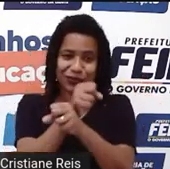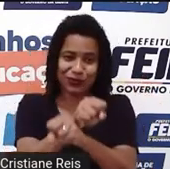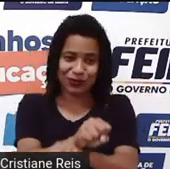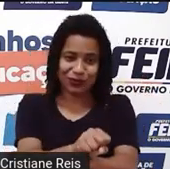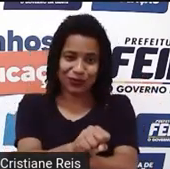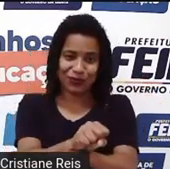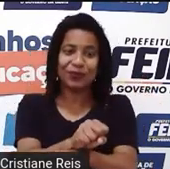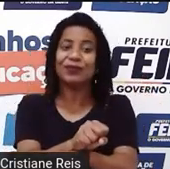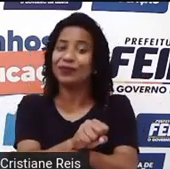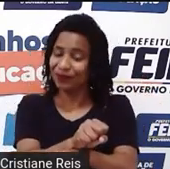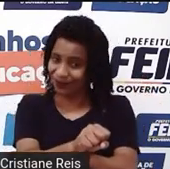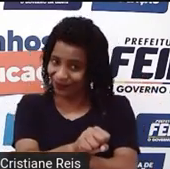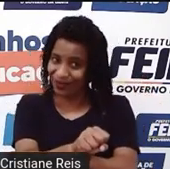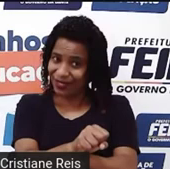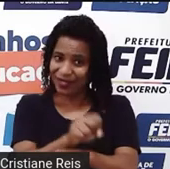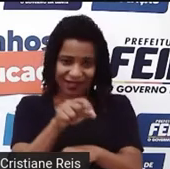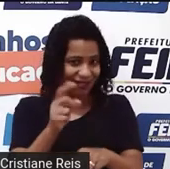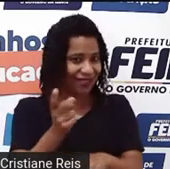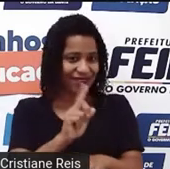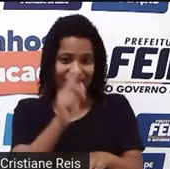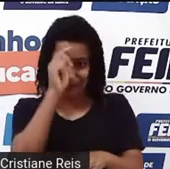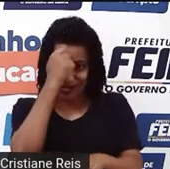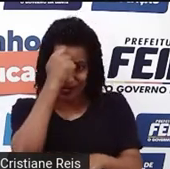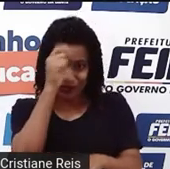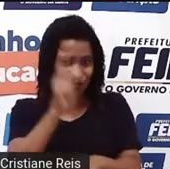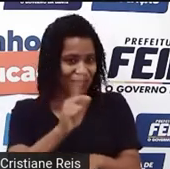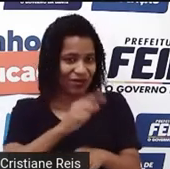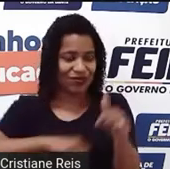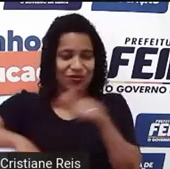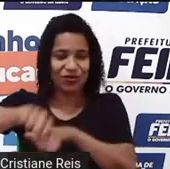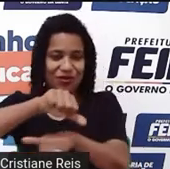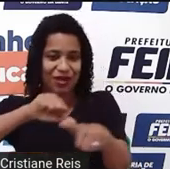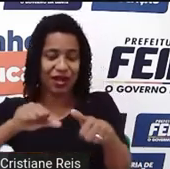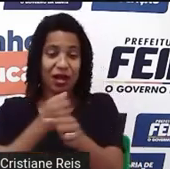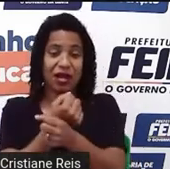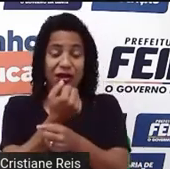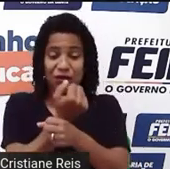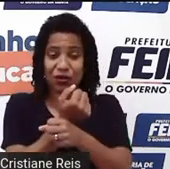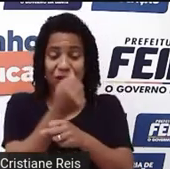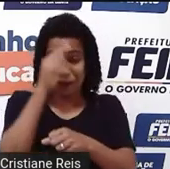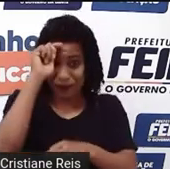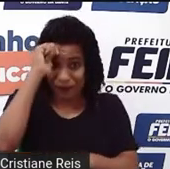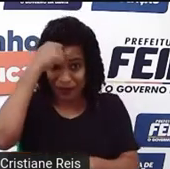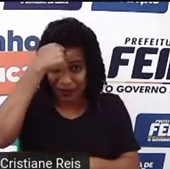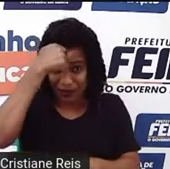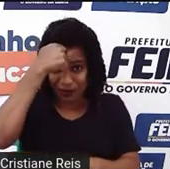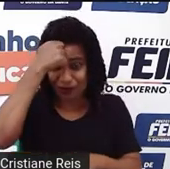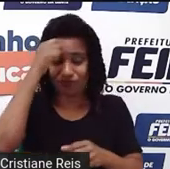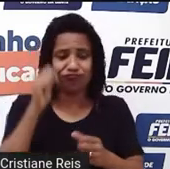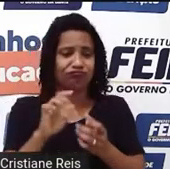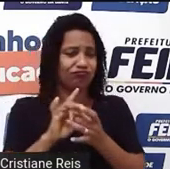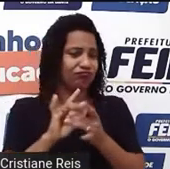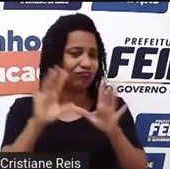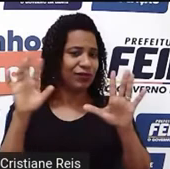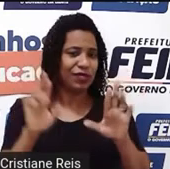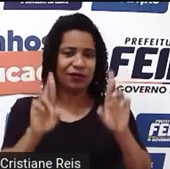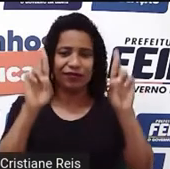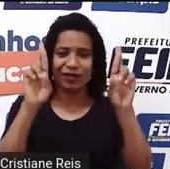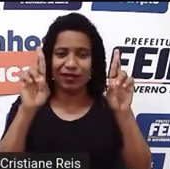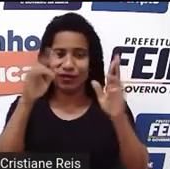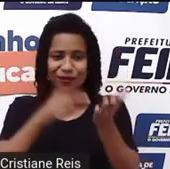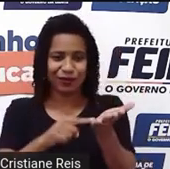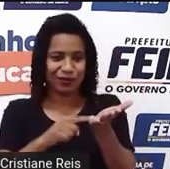história que é contada, né? Que nós sabemos, a nossa origem, que foram os europeus que colonizaram os africanos.